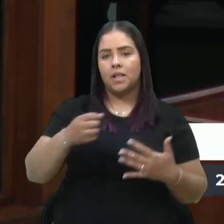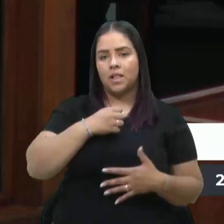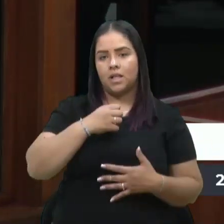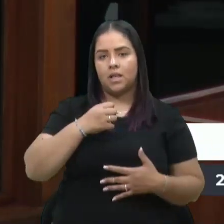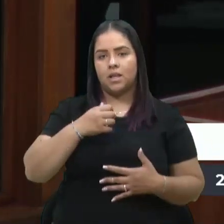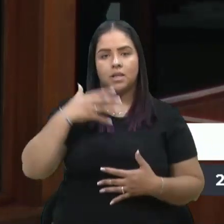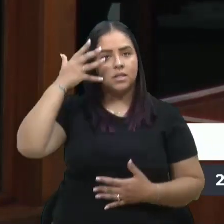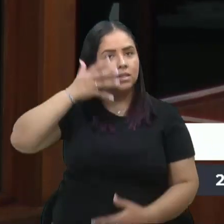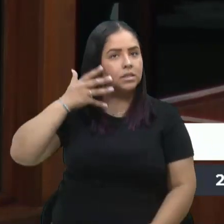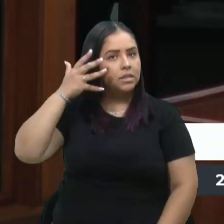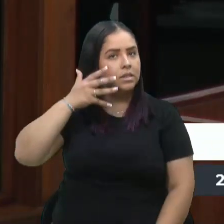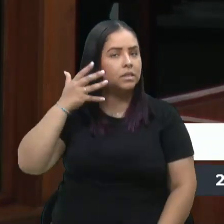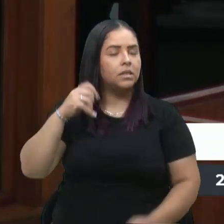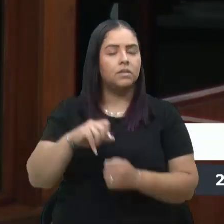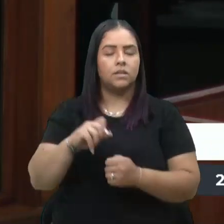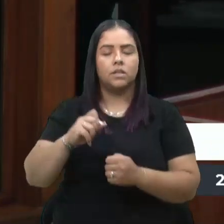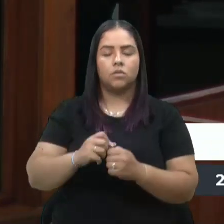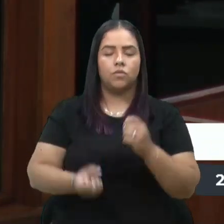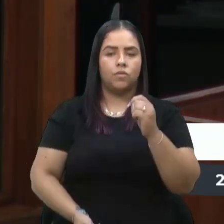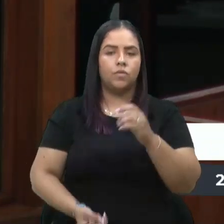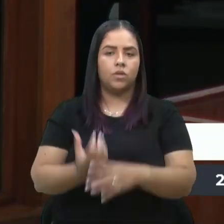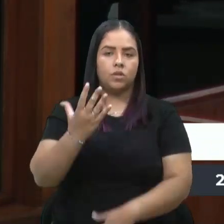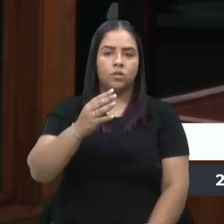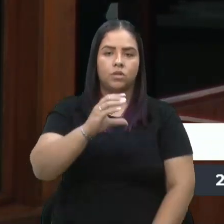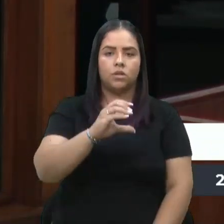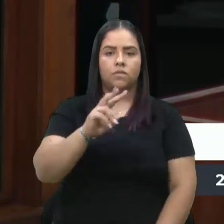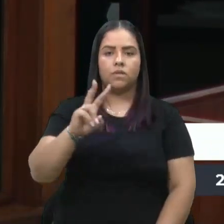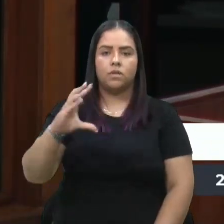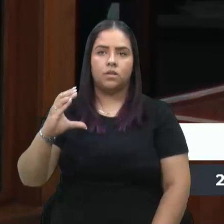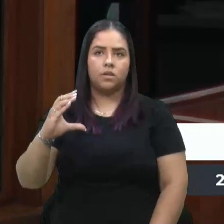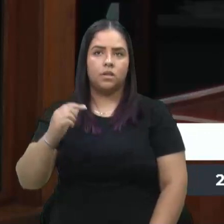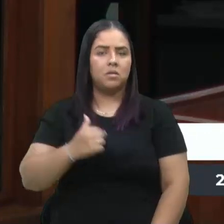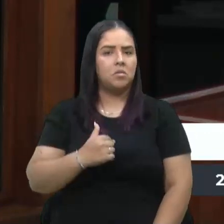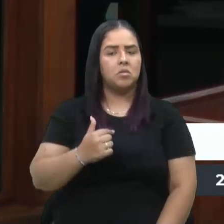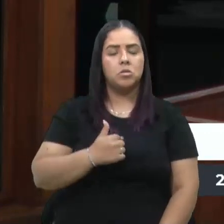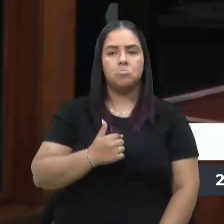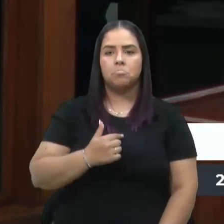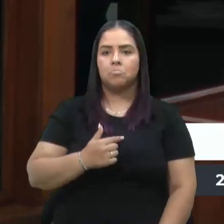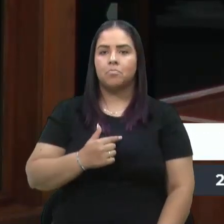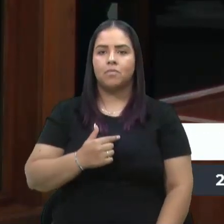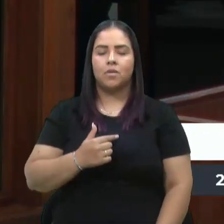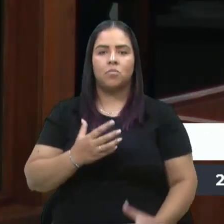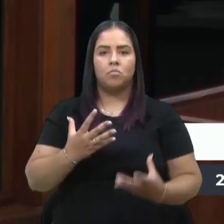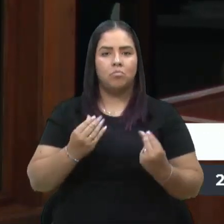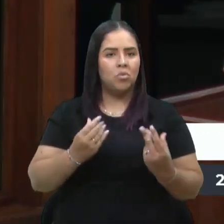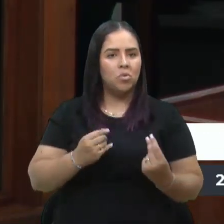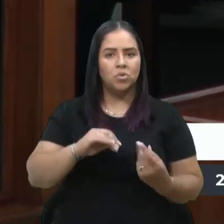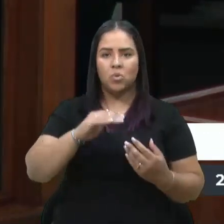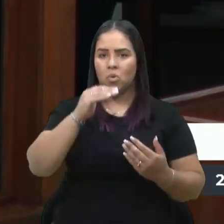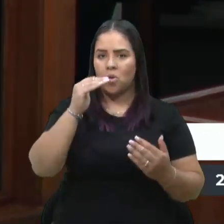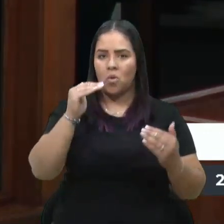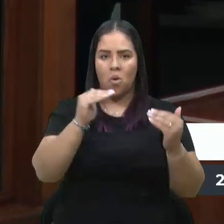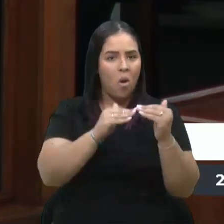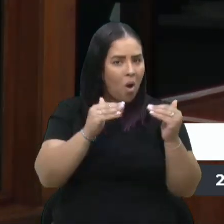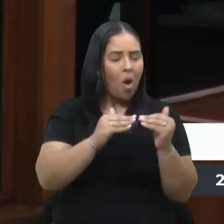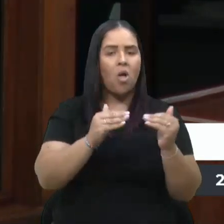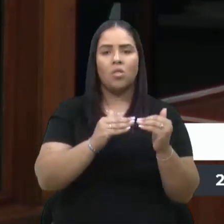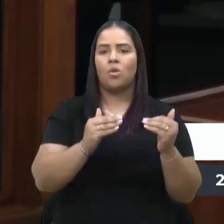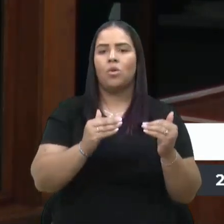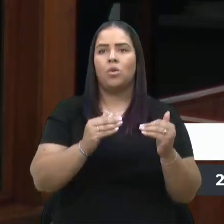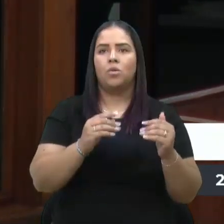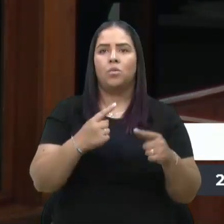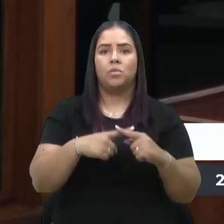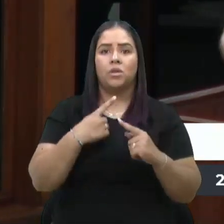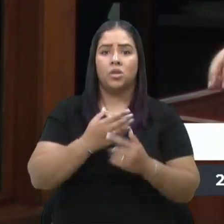o fundador da CVC, eu me senti extremamente contemplado. Porque tudo aquilo que ele falou lá,